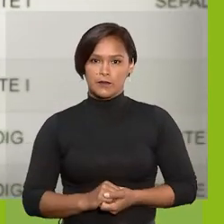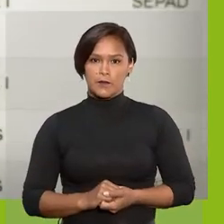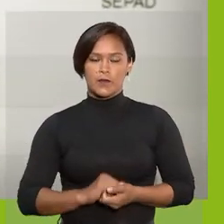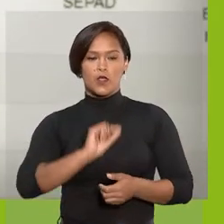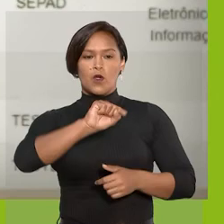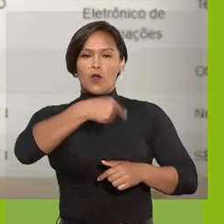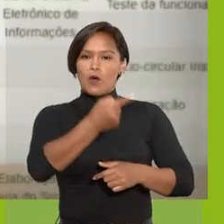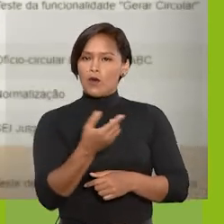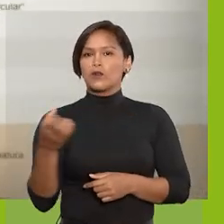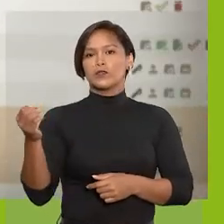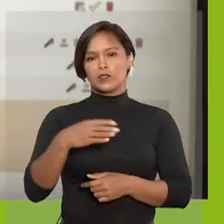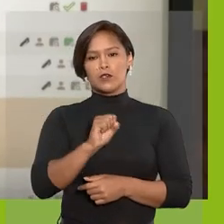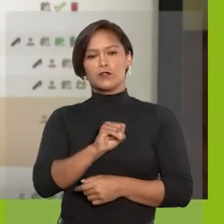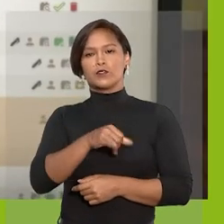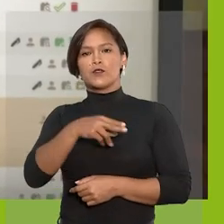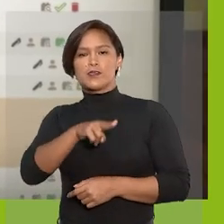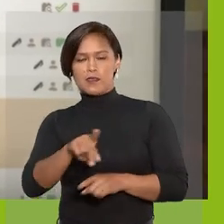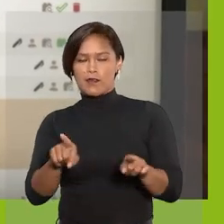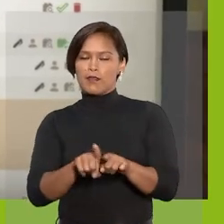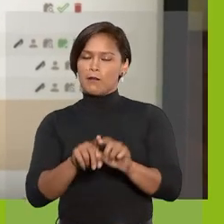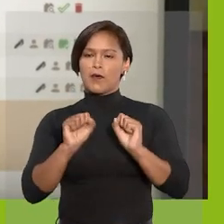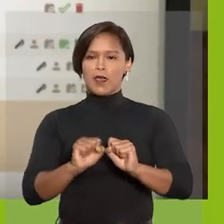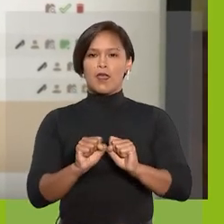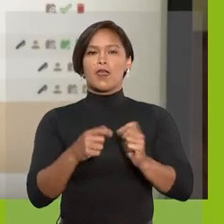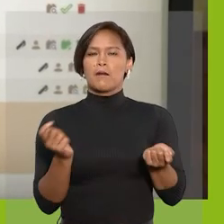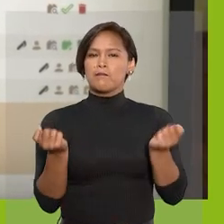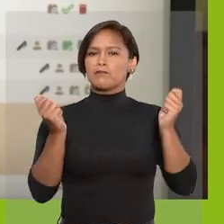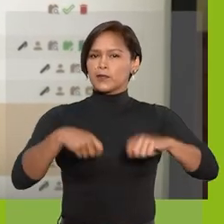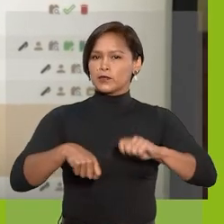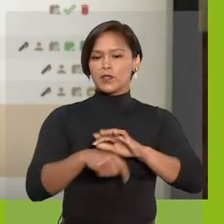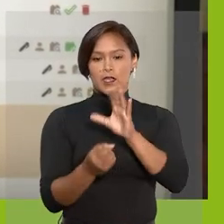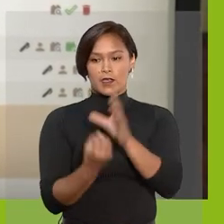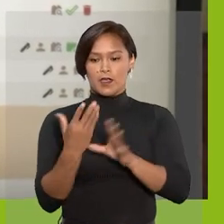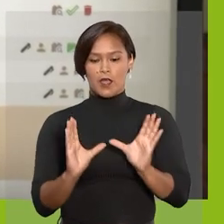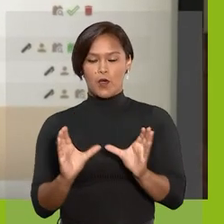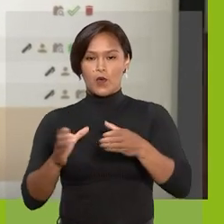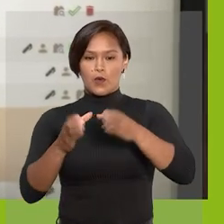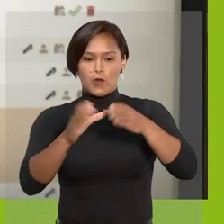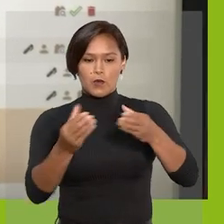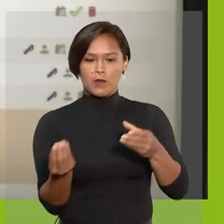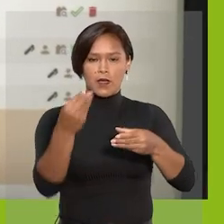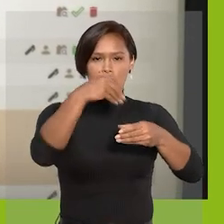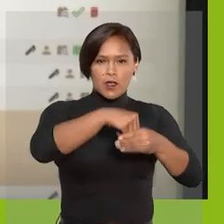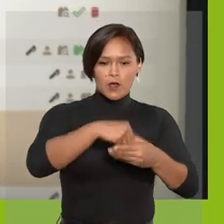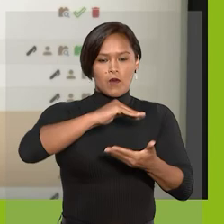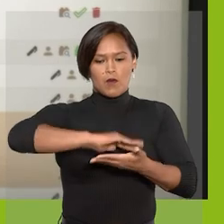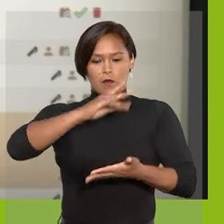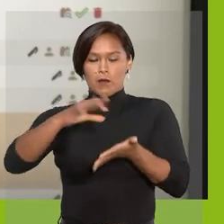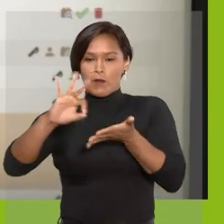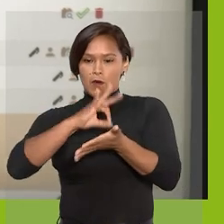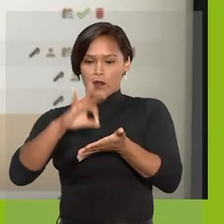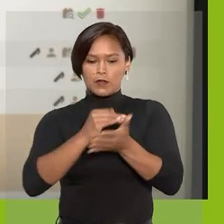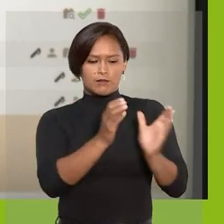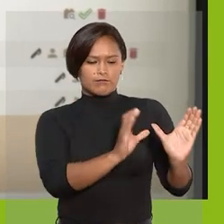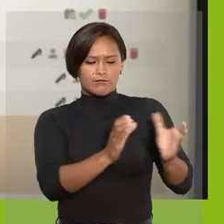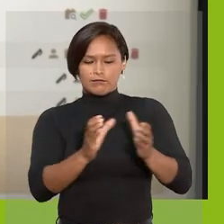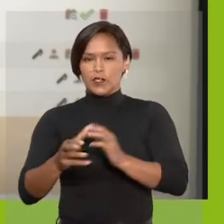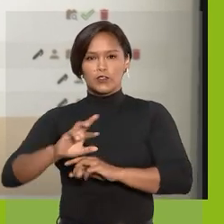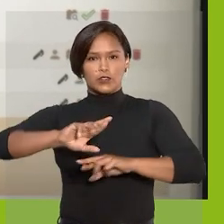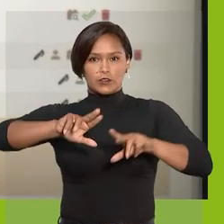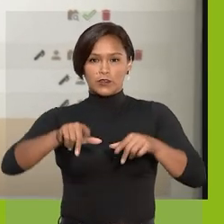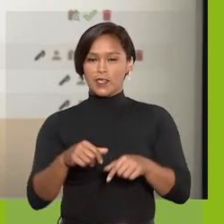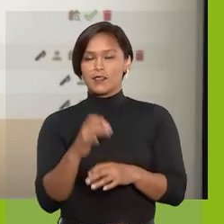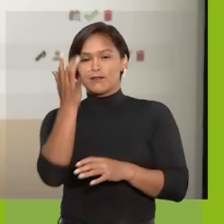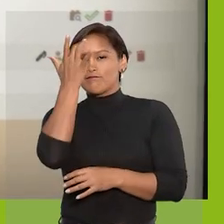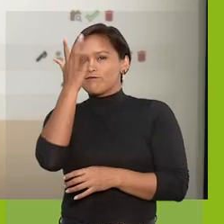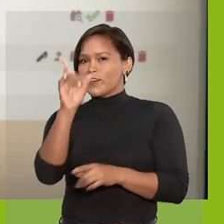Outra inovação do SEI 4.0 é a possibilidade de criar grupos para a inclusão de blocos de assinatura. E o processo é